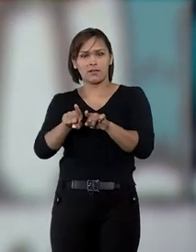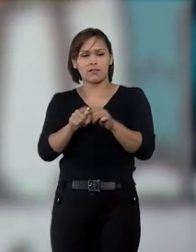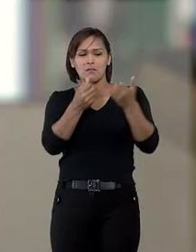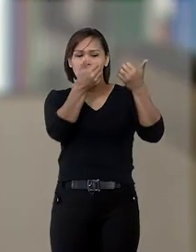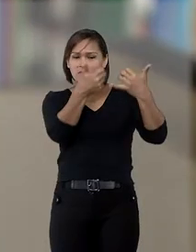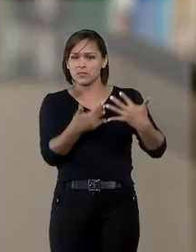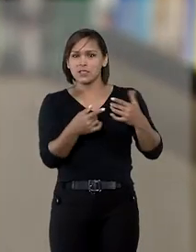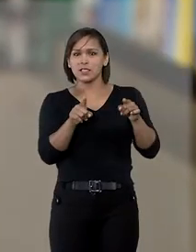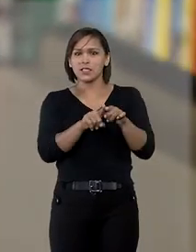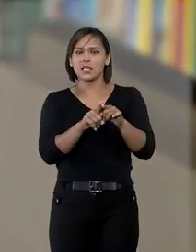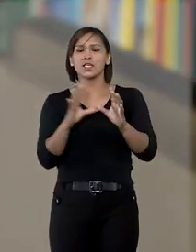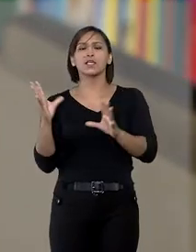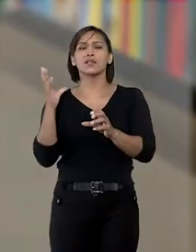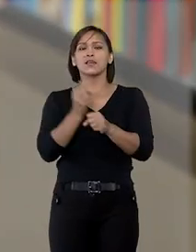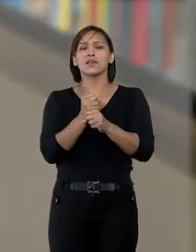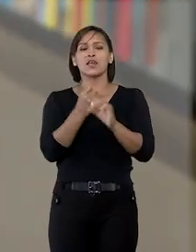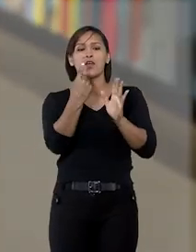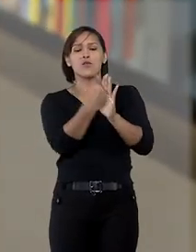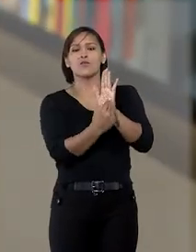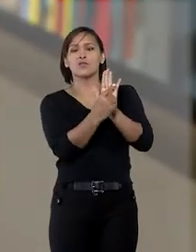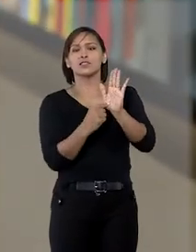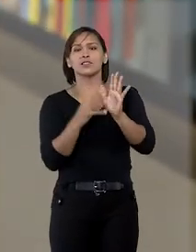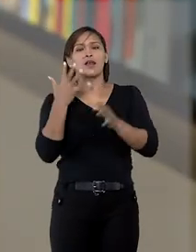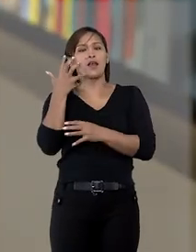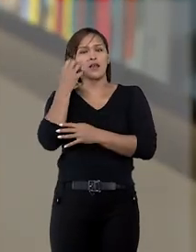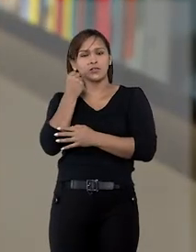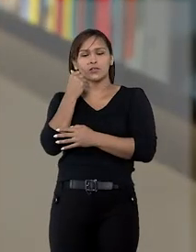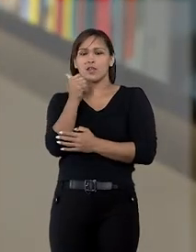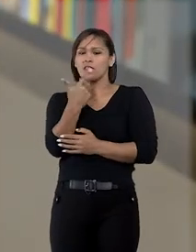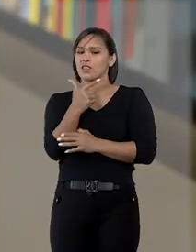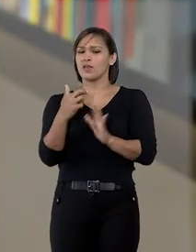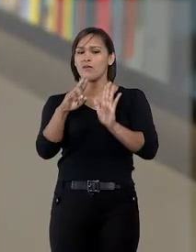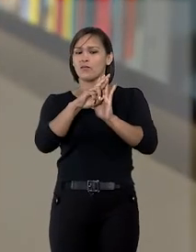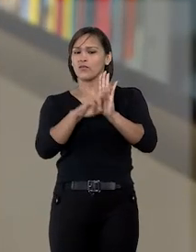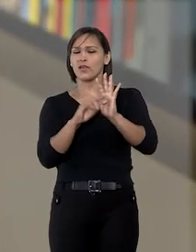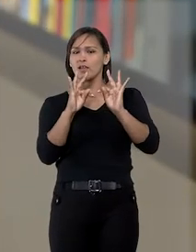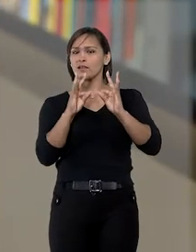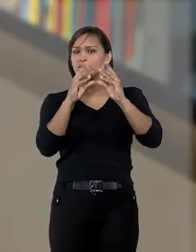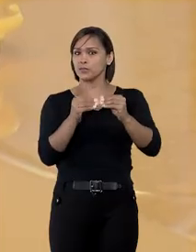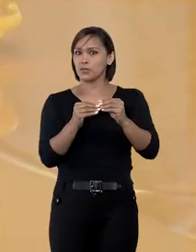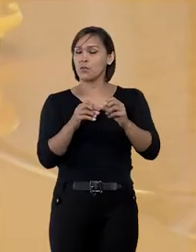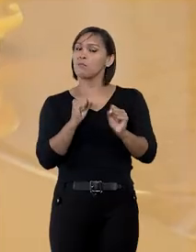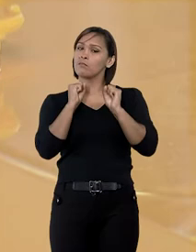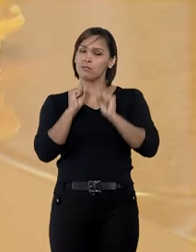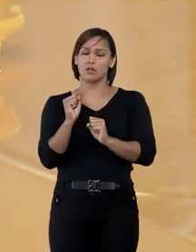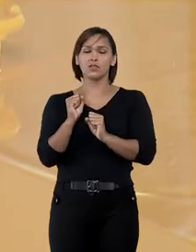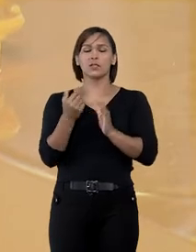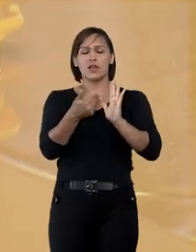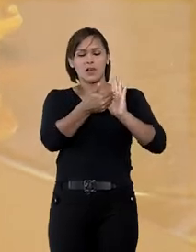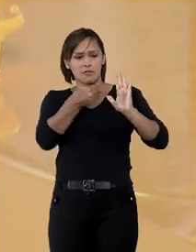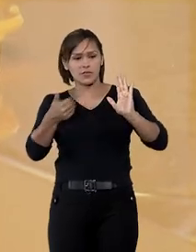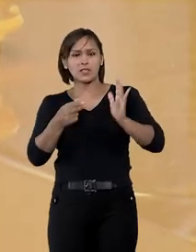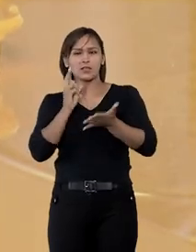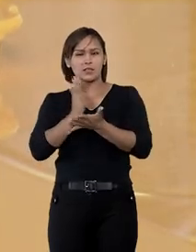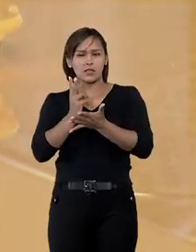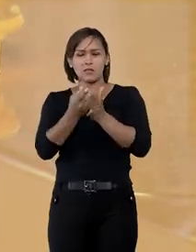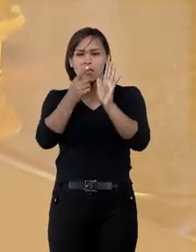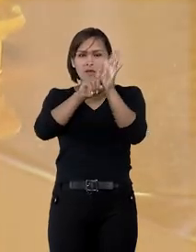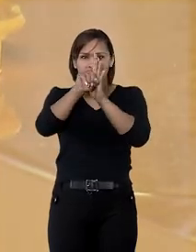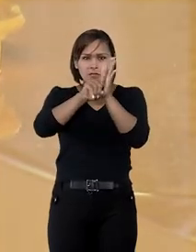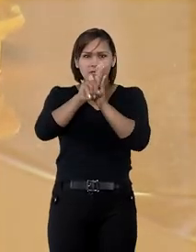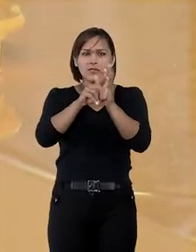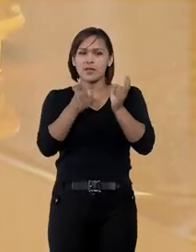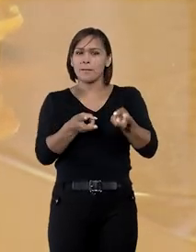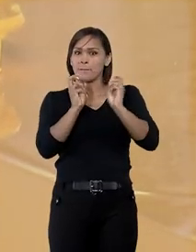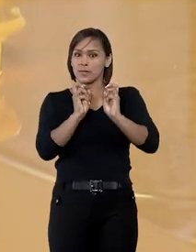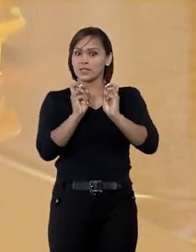Adolescente conclui que a irrevogabilidade da adoção não é regra absoluta, podendo ser afastada sempre que se verificar